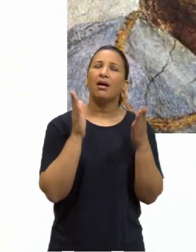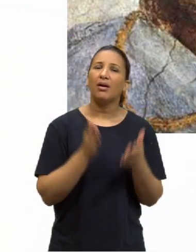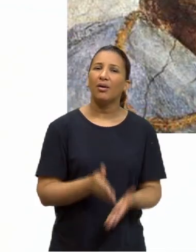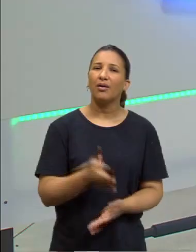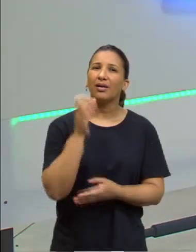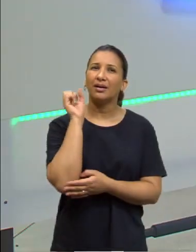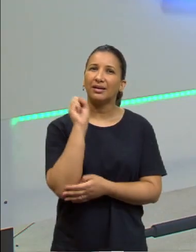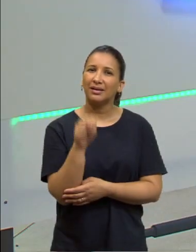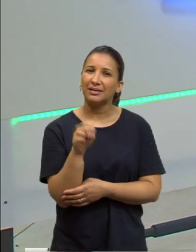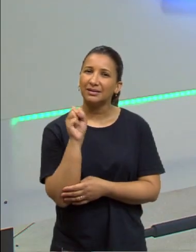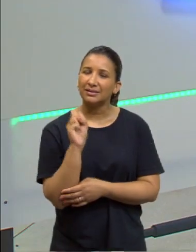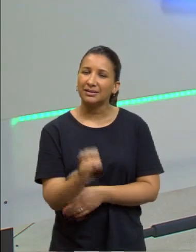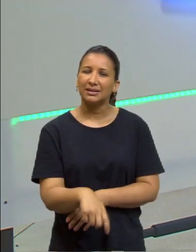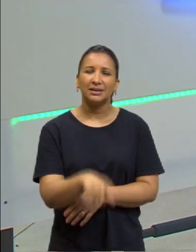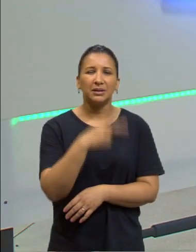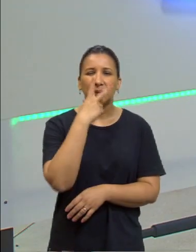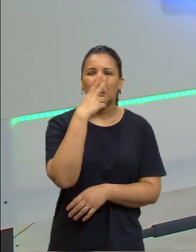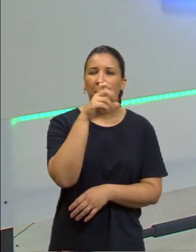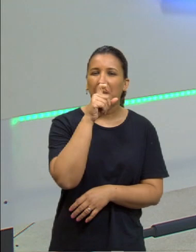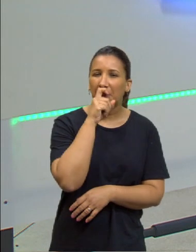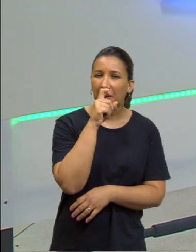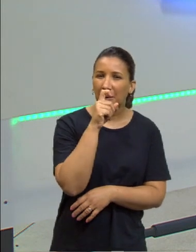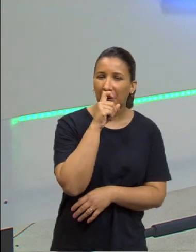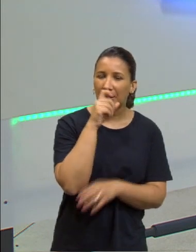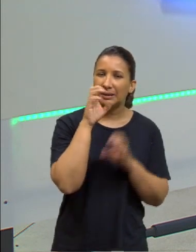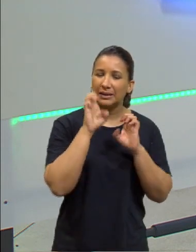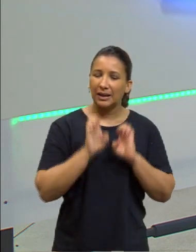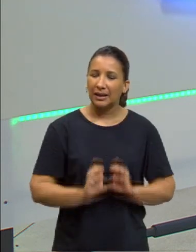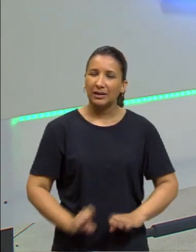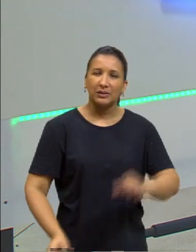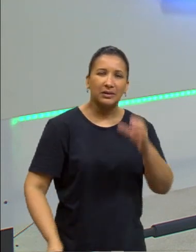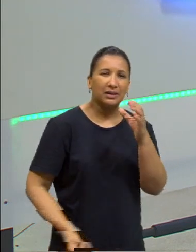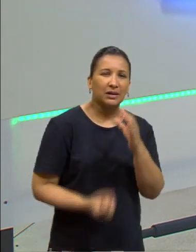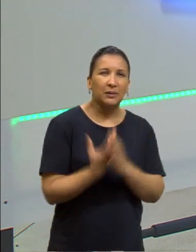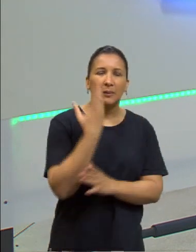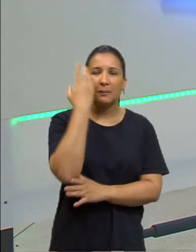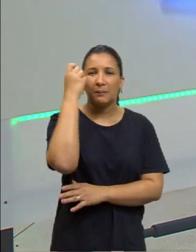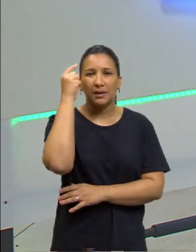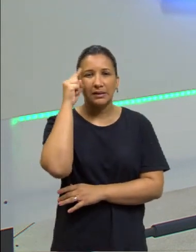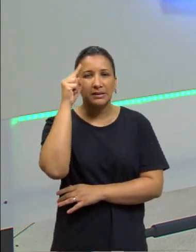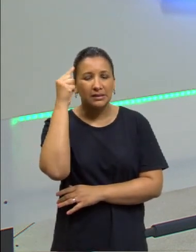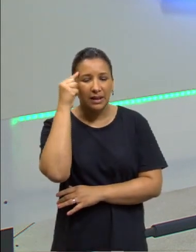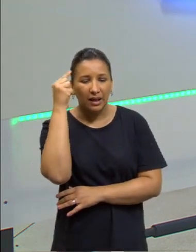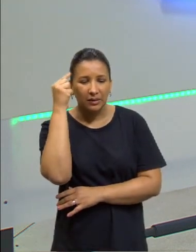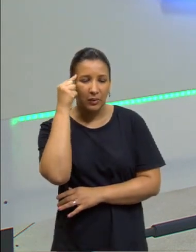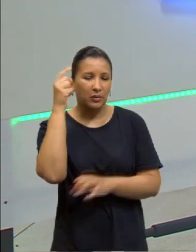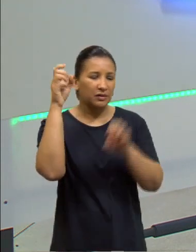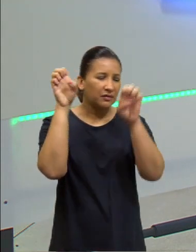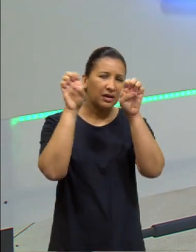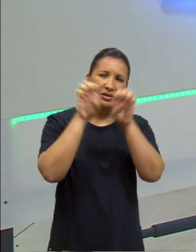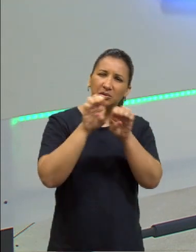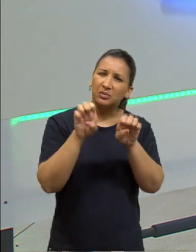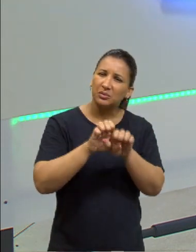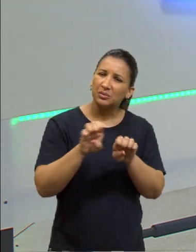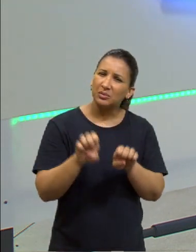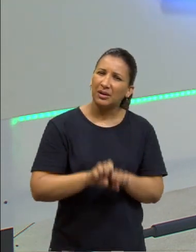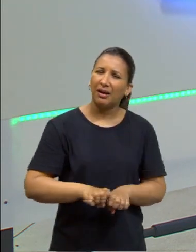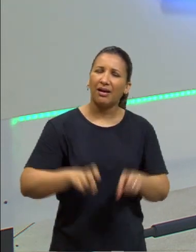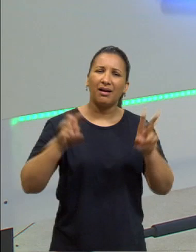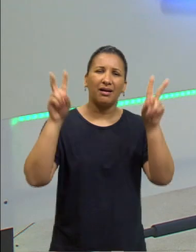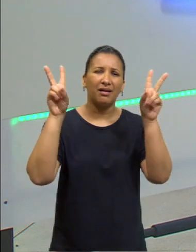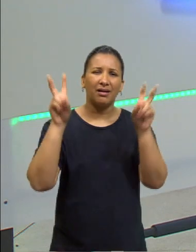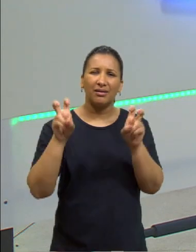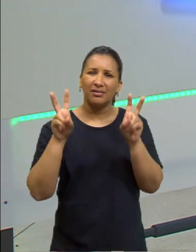o pai, uma espécie de pai da ética, o criador, o pensador, o sujeito que vai estruturar esse tema